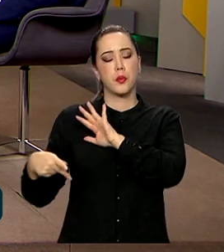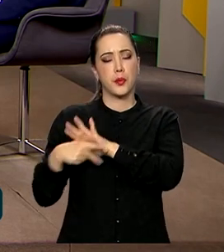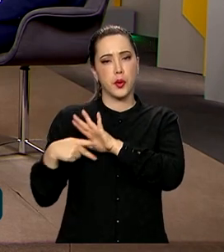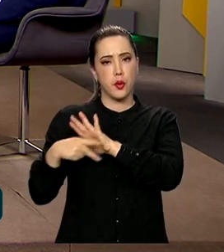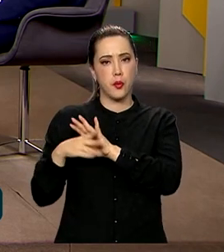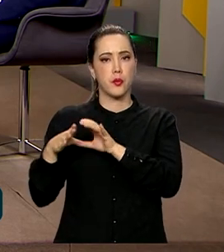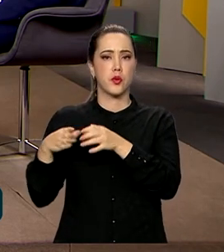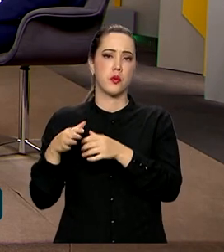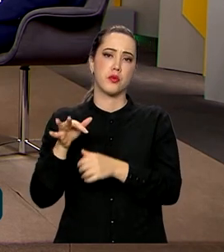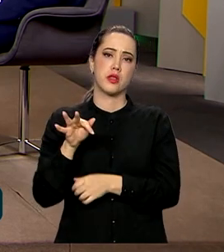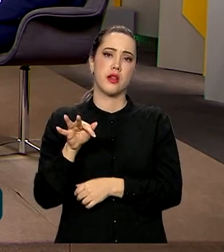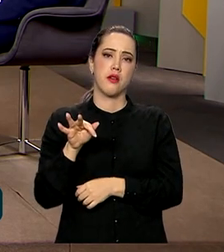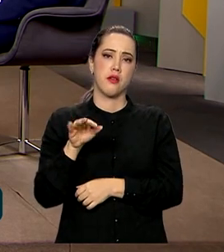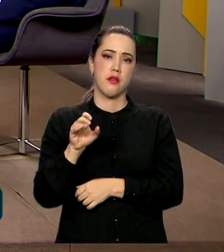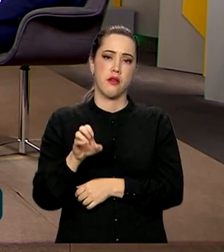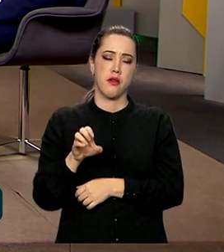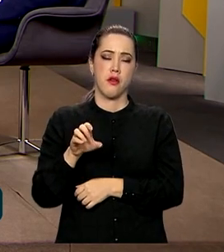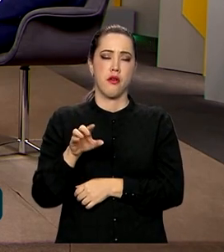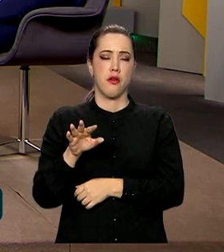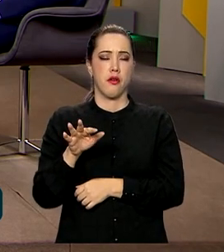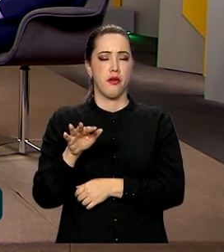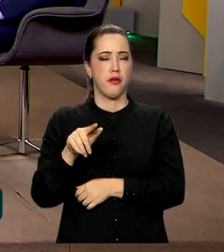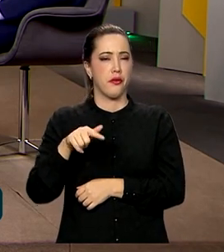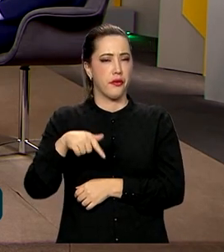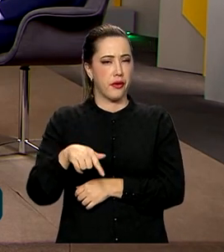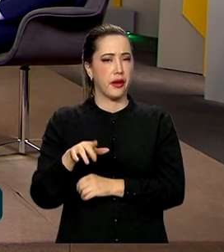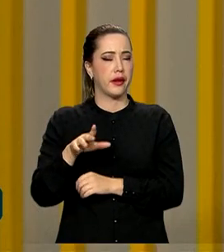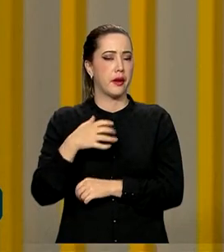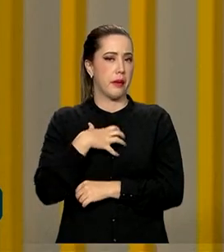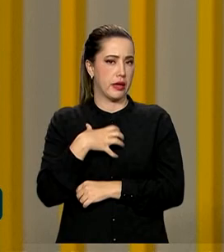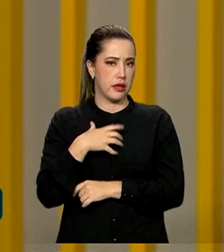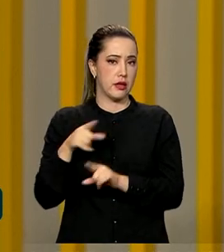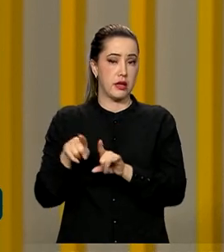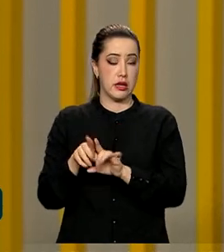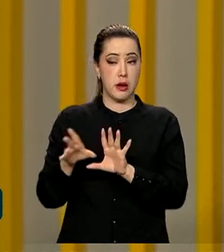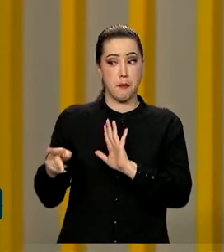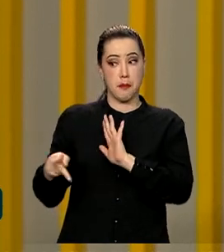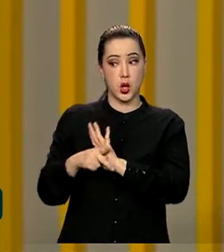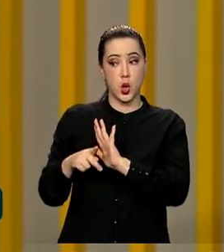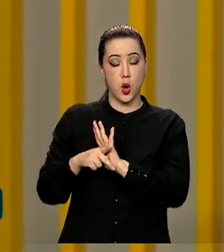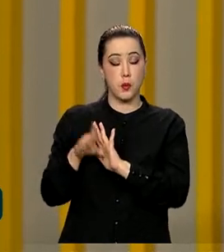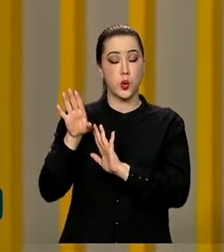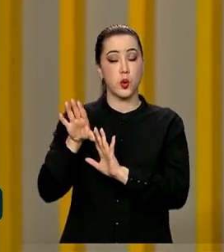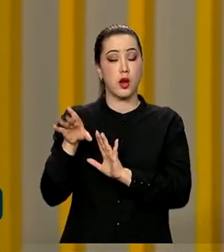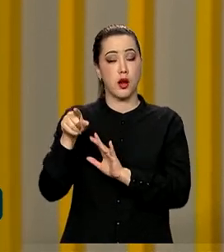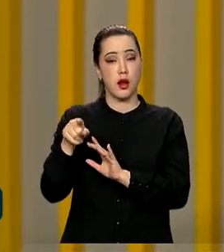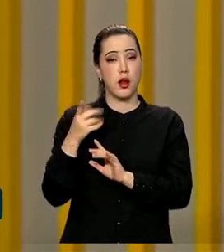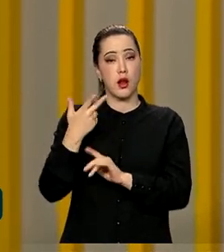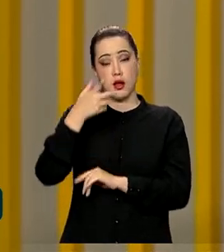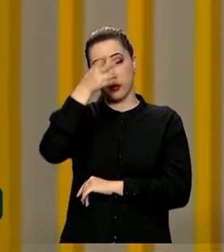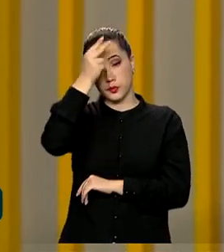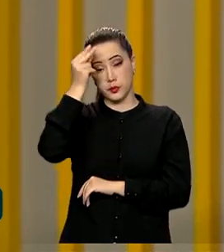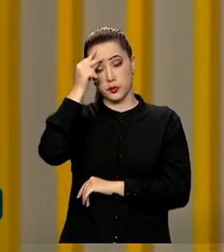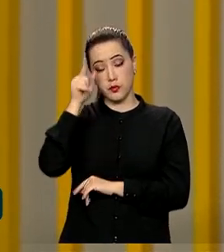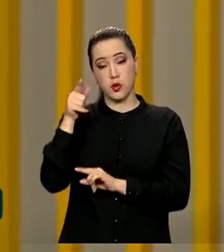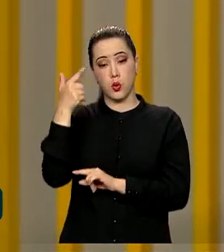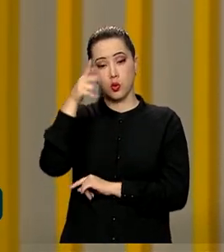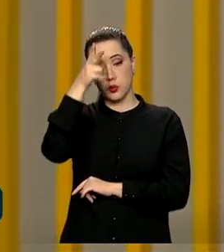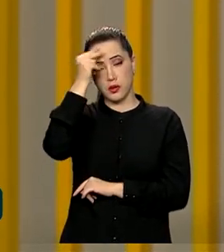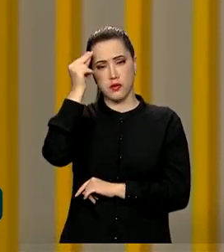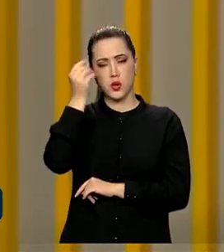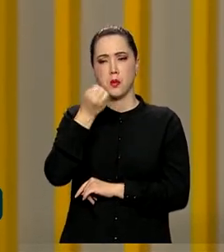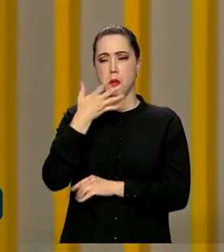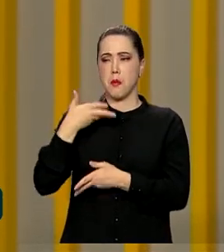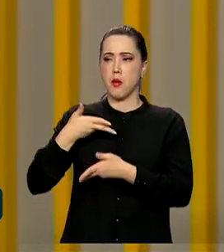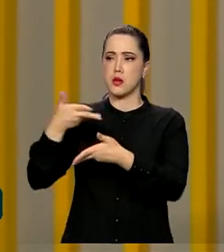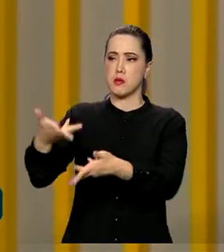chamado FEC Bahia, que a Federação Estadual dos Consórcios. Tem o prefeito de Castro Alves, chamado Tiancli, que também nos recebeu muito bem. Nós